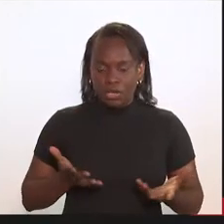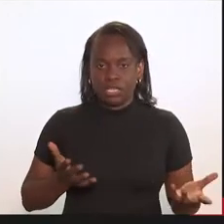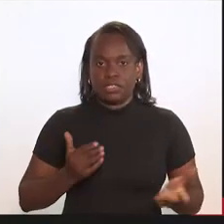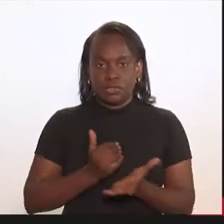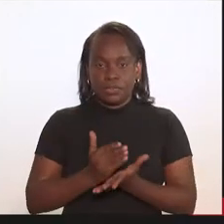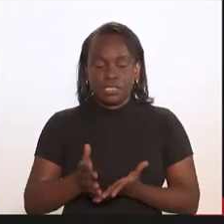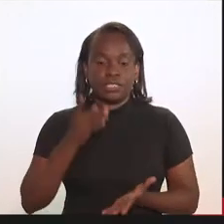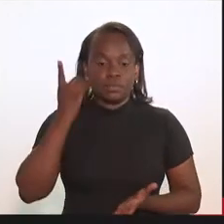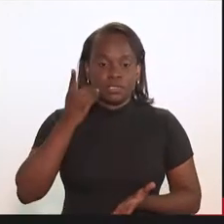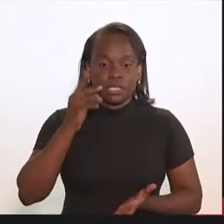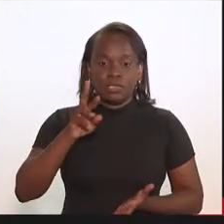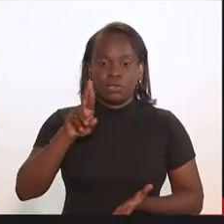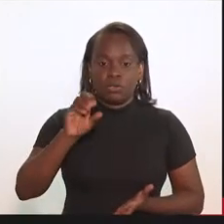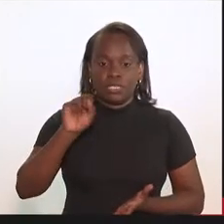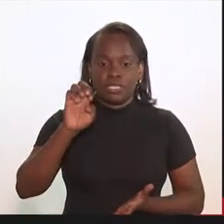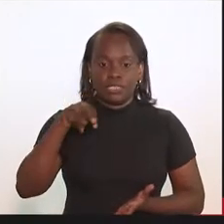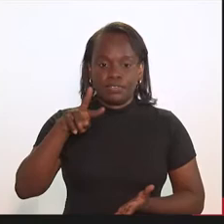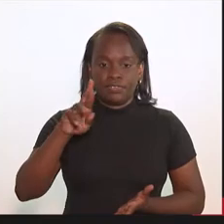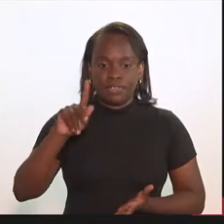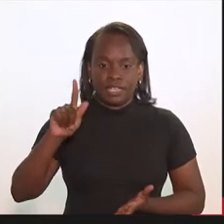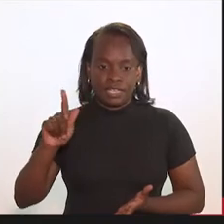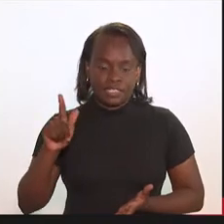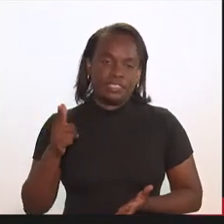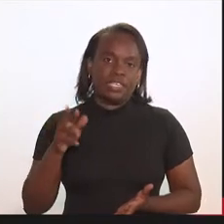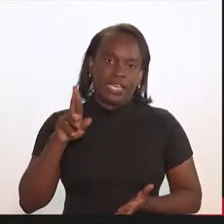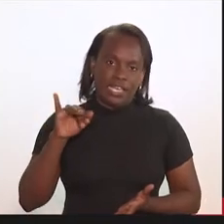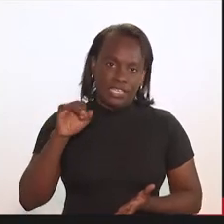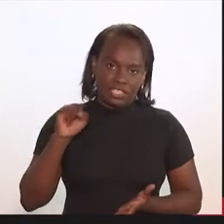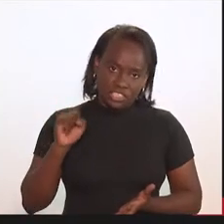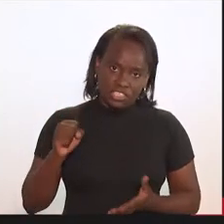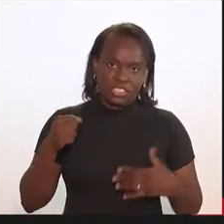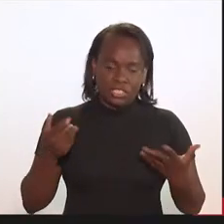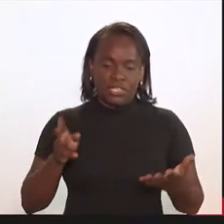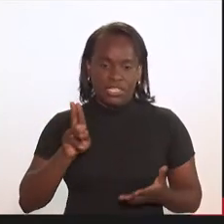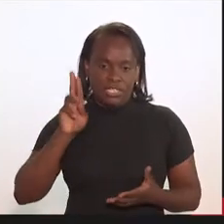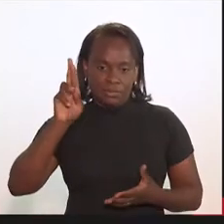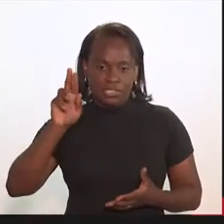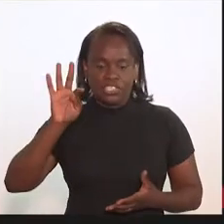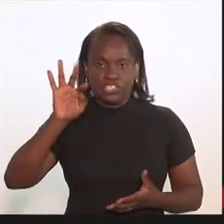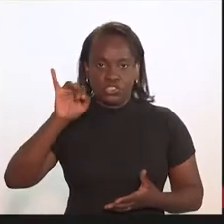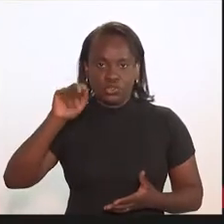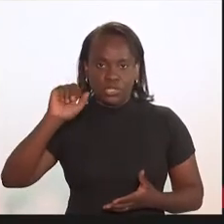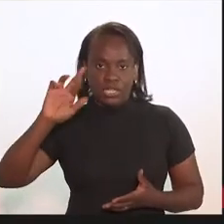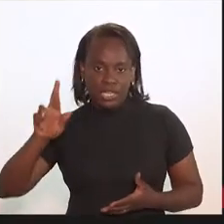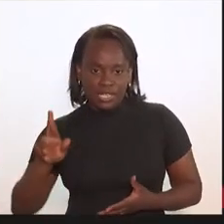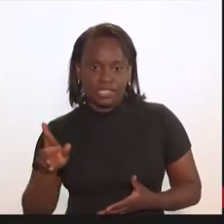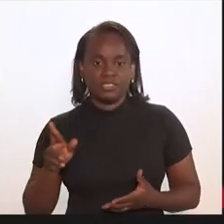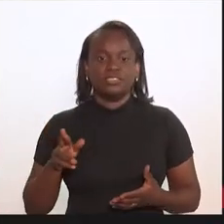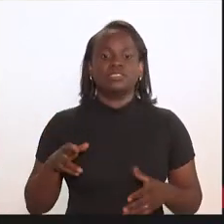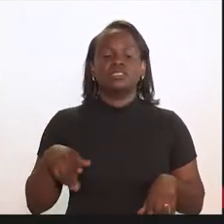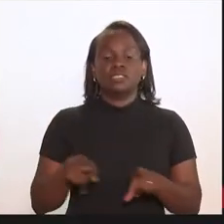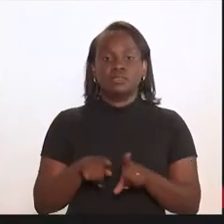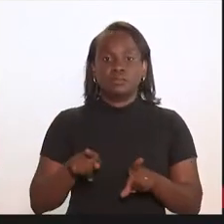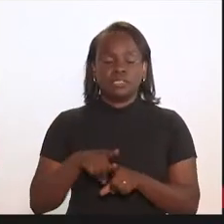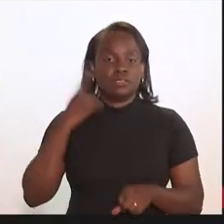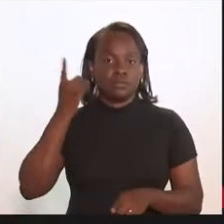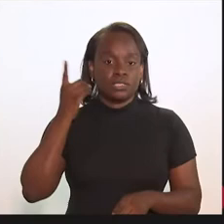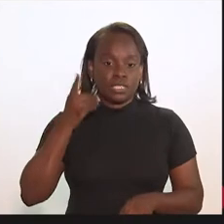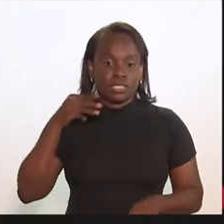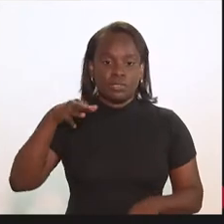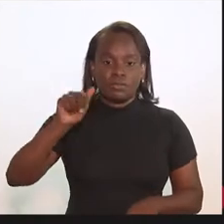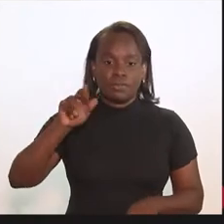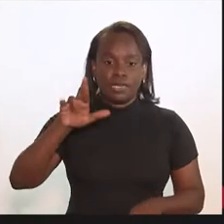aí inicial, o deputado Rosenberg Reis também, né, que seria titular, que é titular, e o